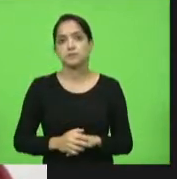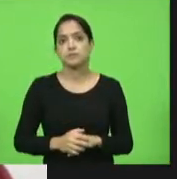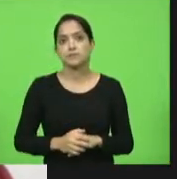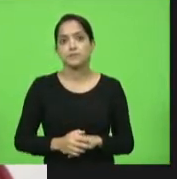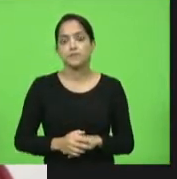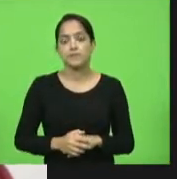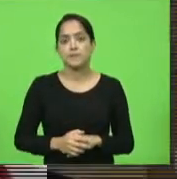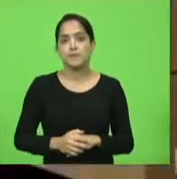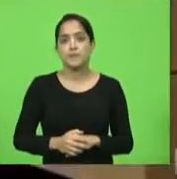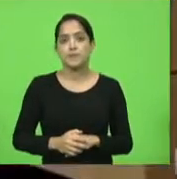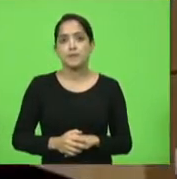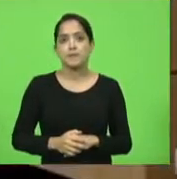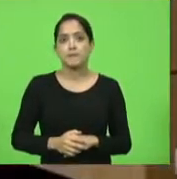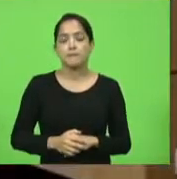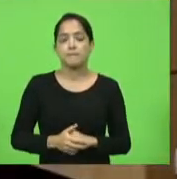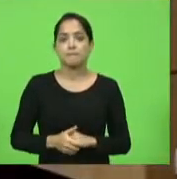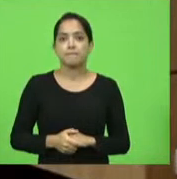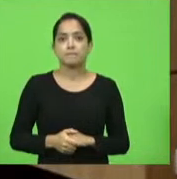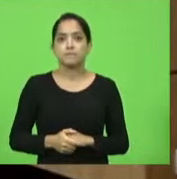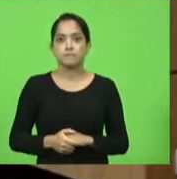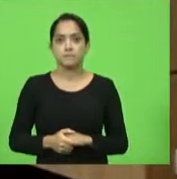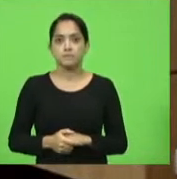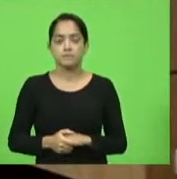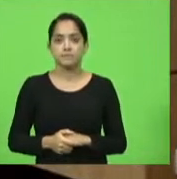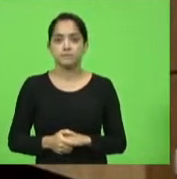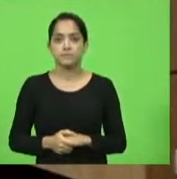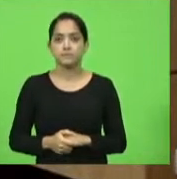Mais um minuto, deputado Pátio.